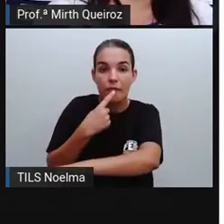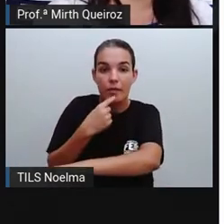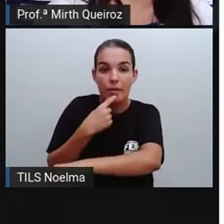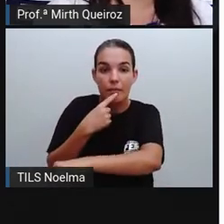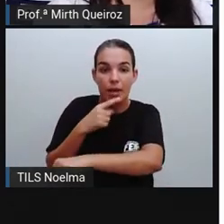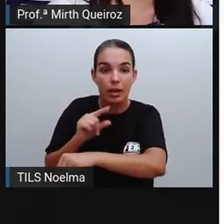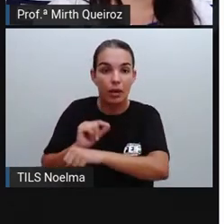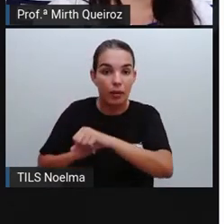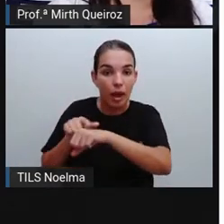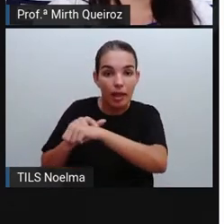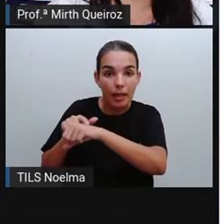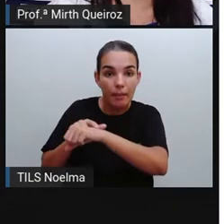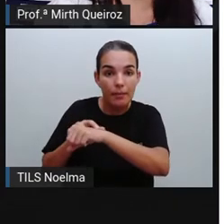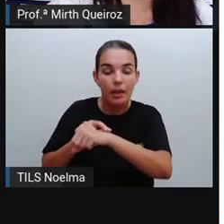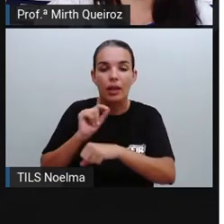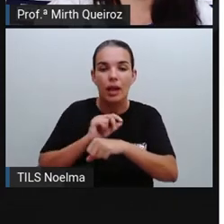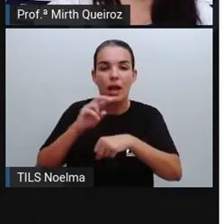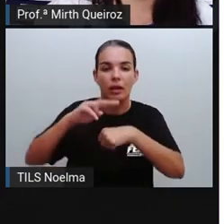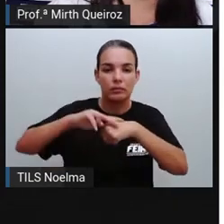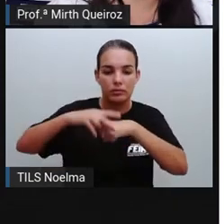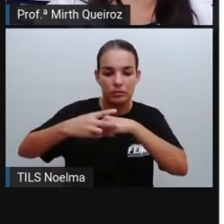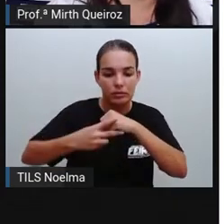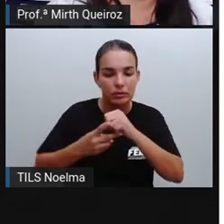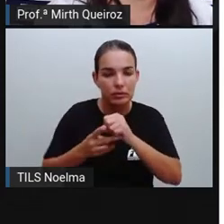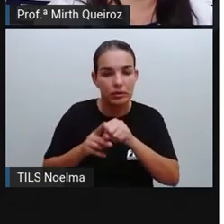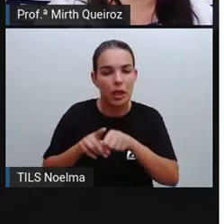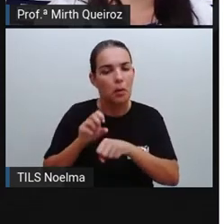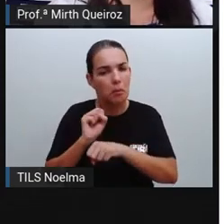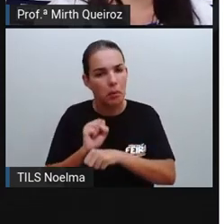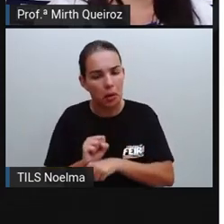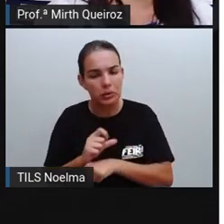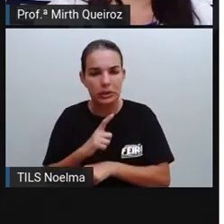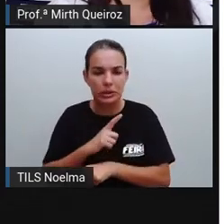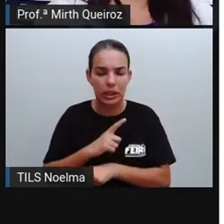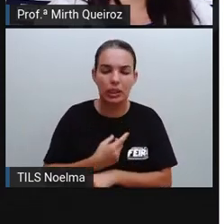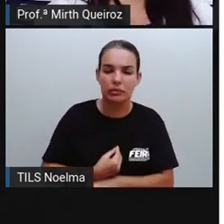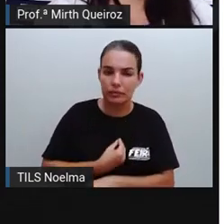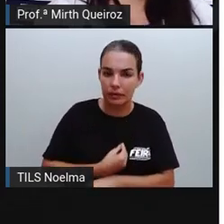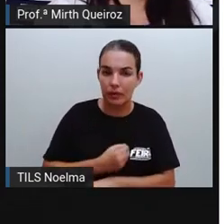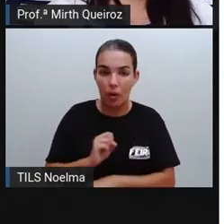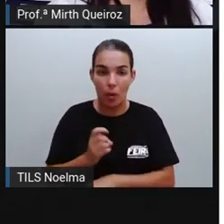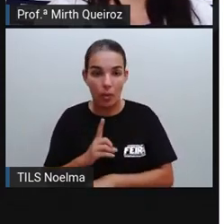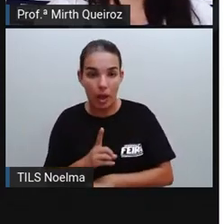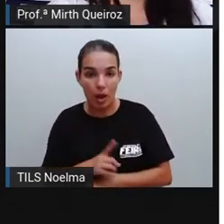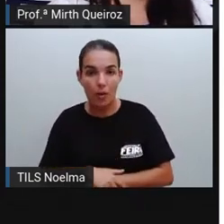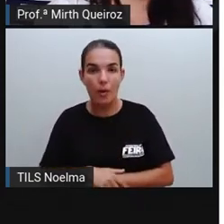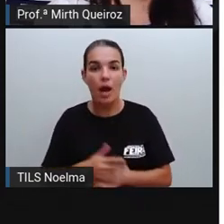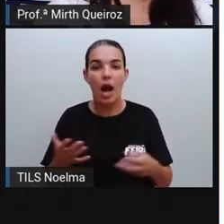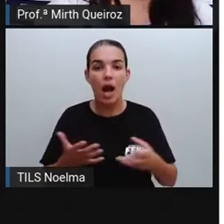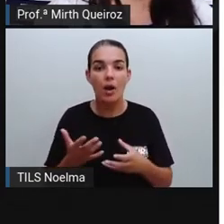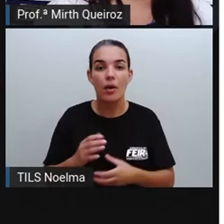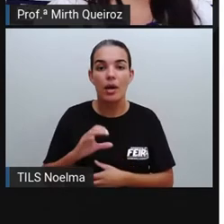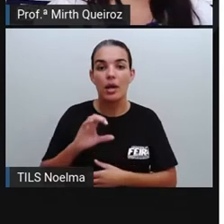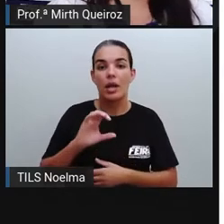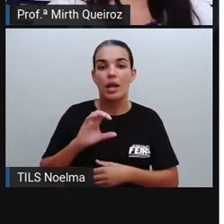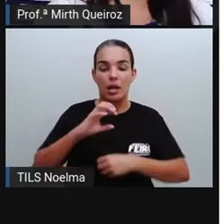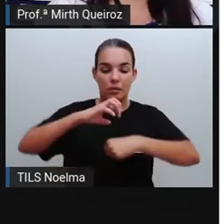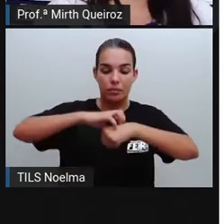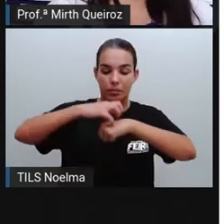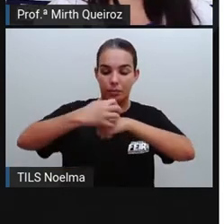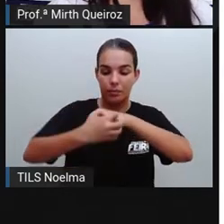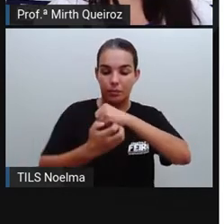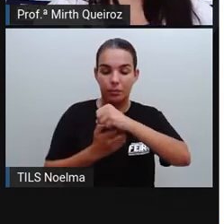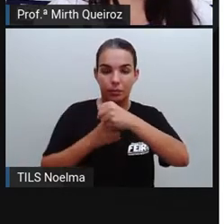na pele, na dengue, ela pode estar presente ou não. Na chikungunya, pode estar presente e se